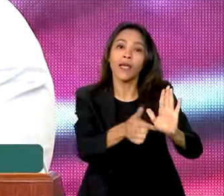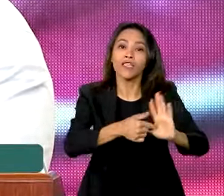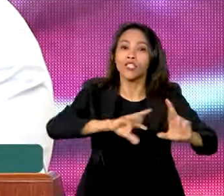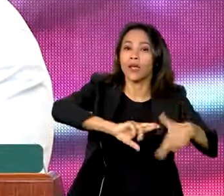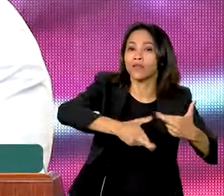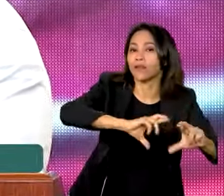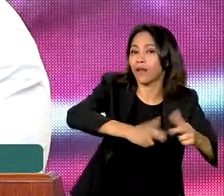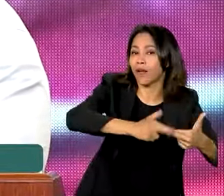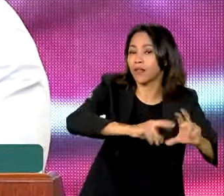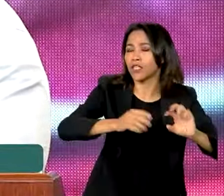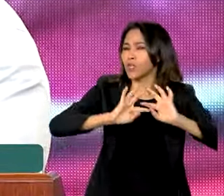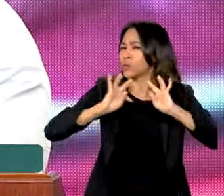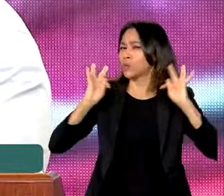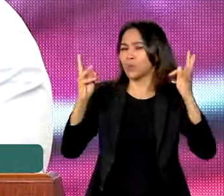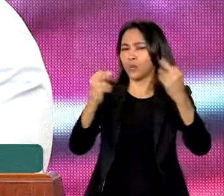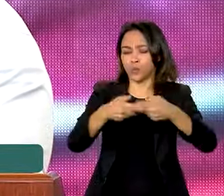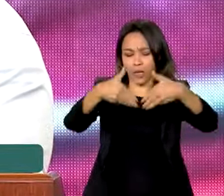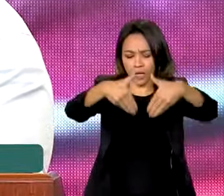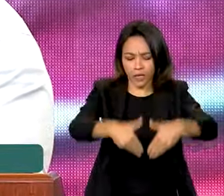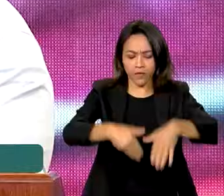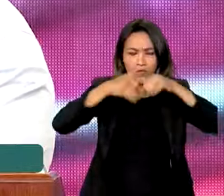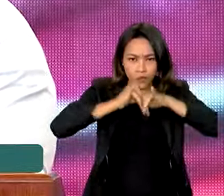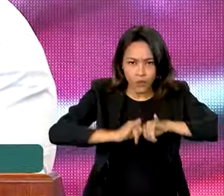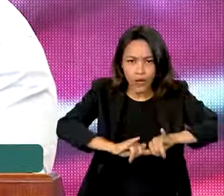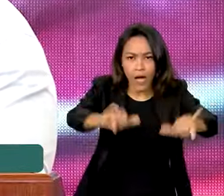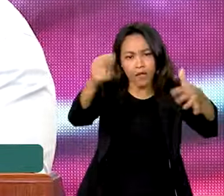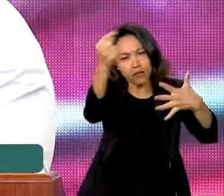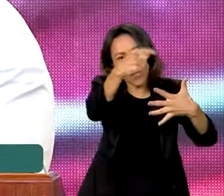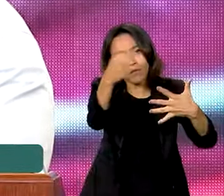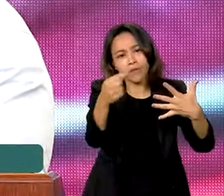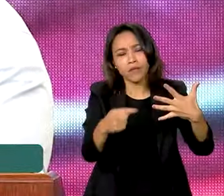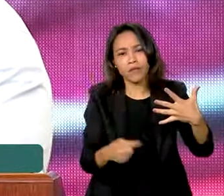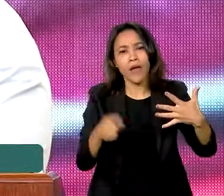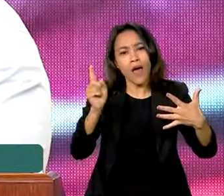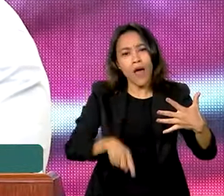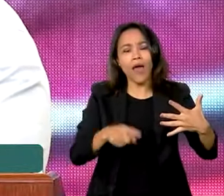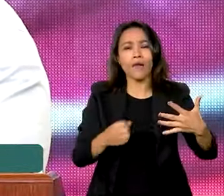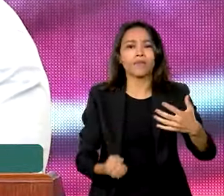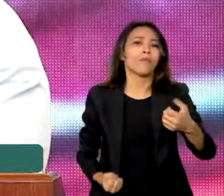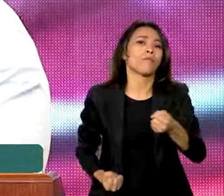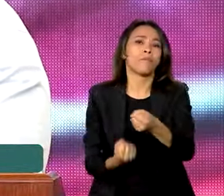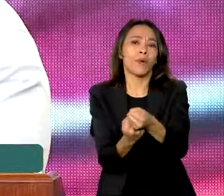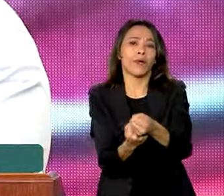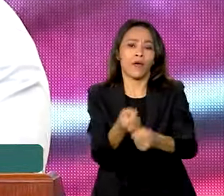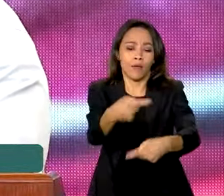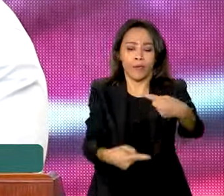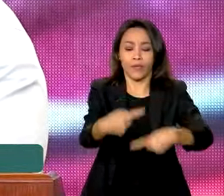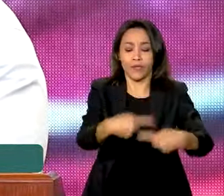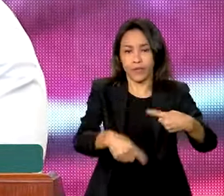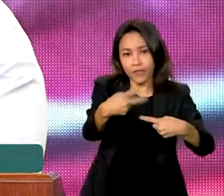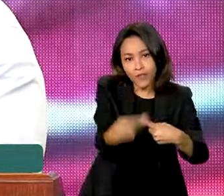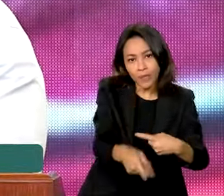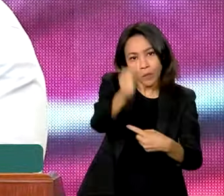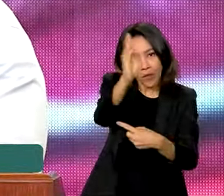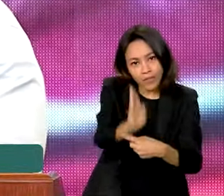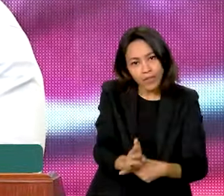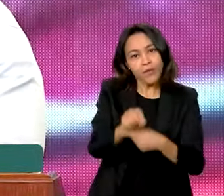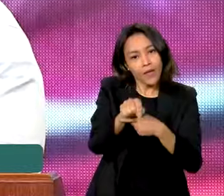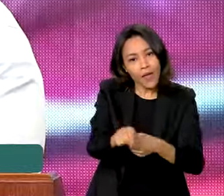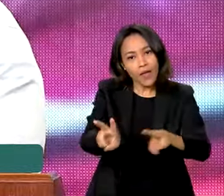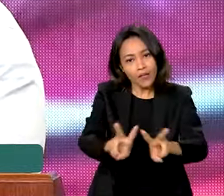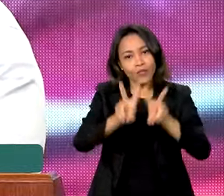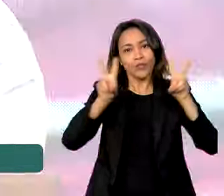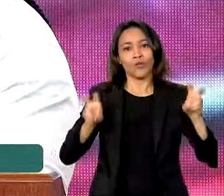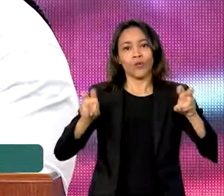investimentos que foram divulgados aqui, todas essas entregas, é para fortalecer a nossa principal política no Brasil, que trata da nossa